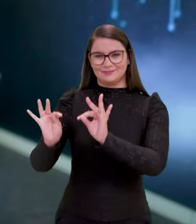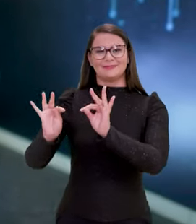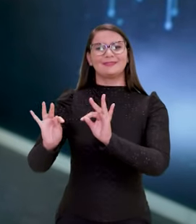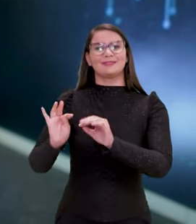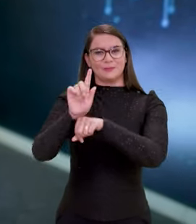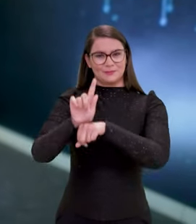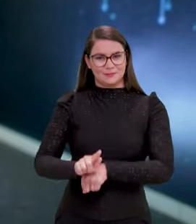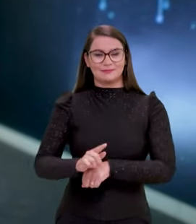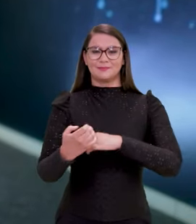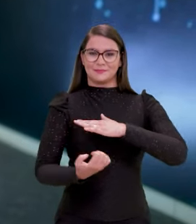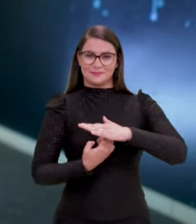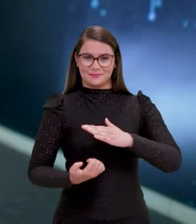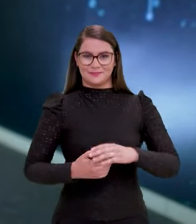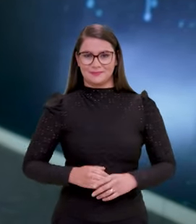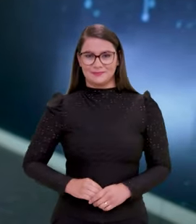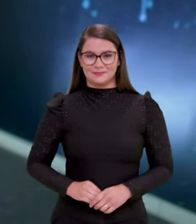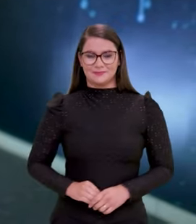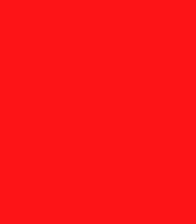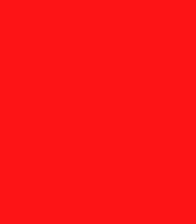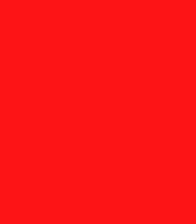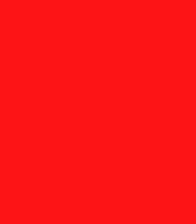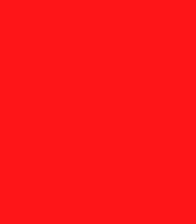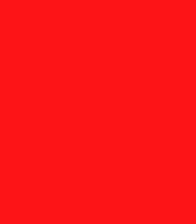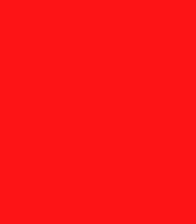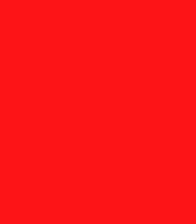inovação tecnológica e governança corporativa.